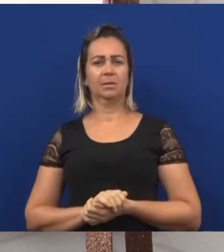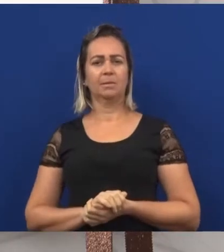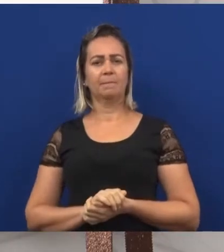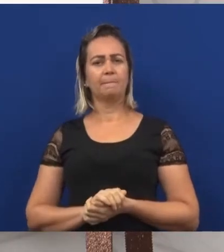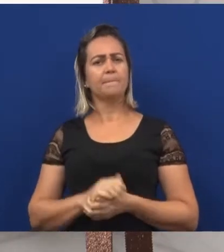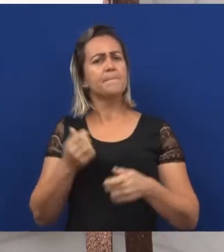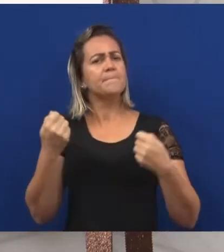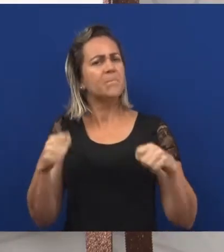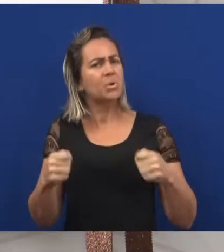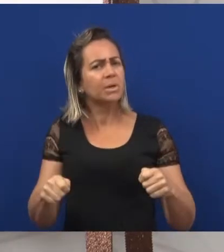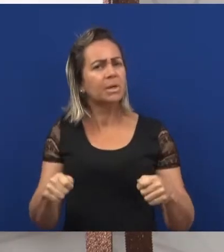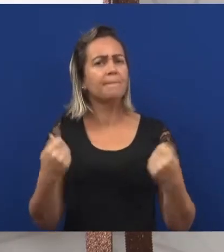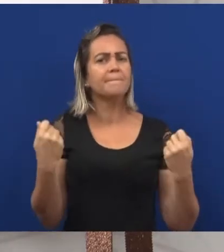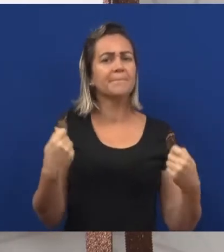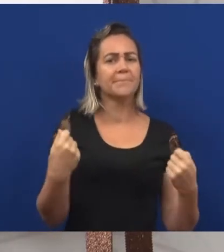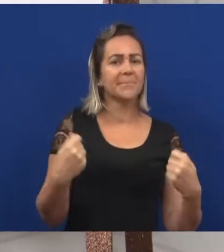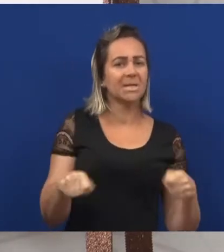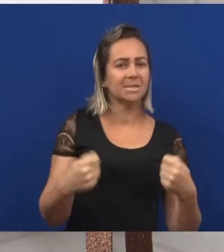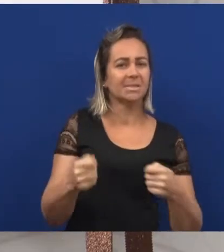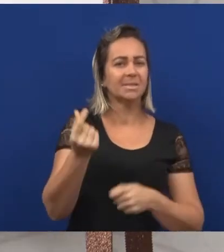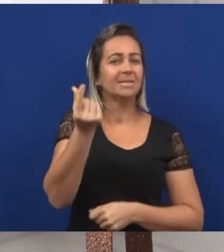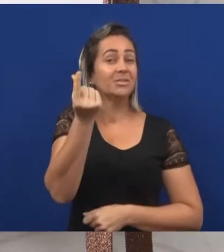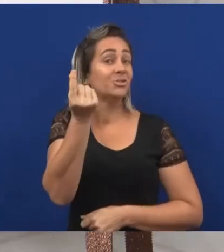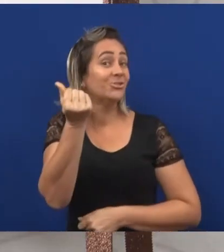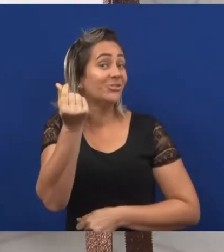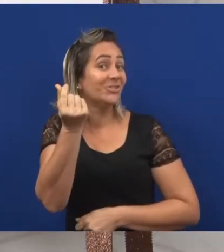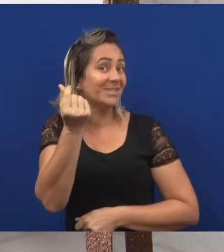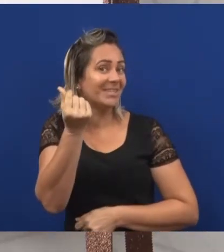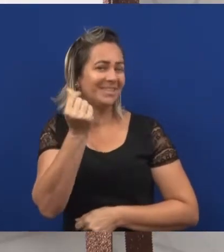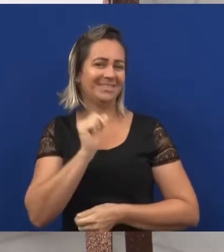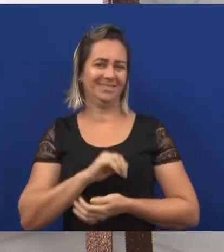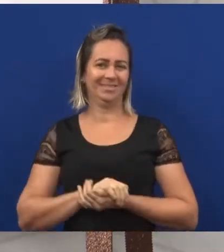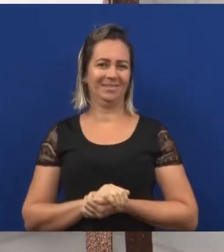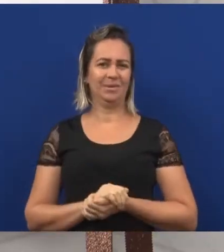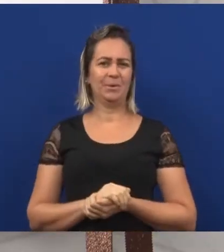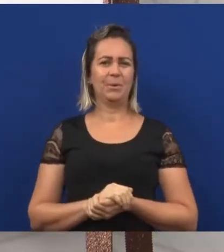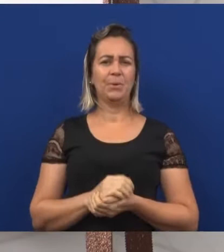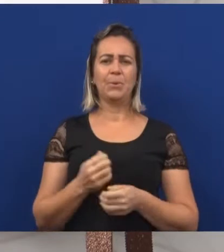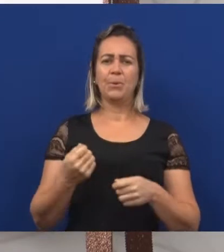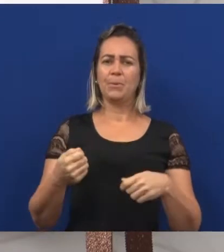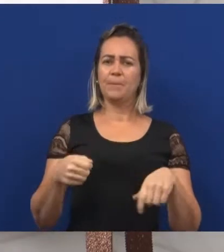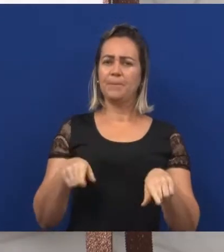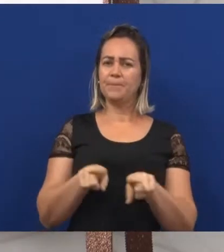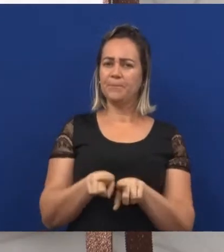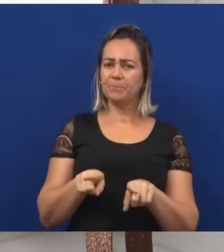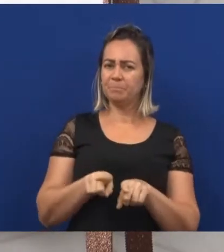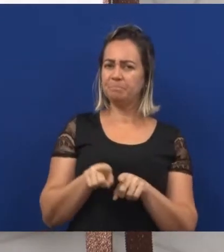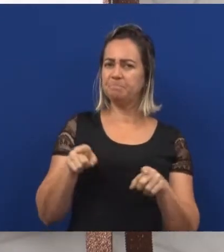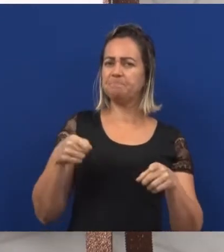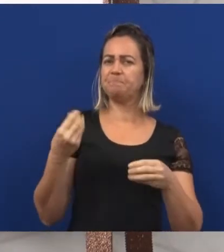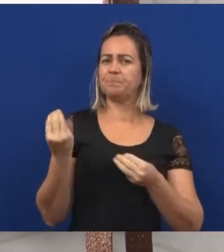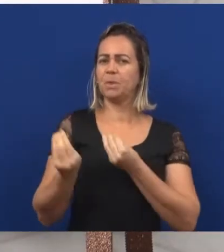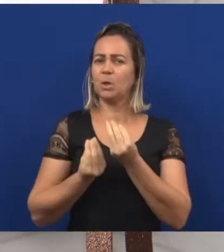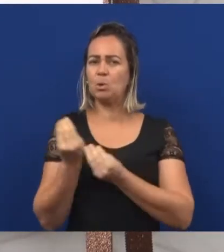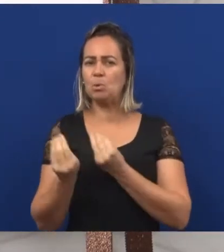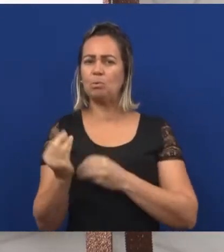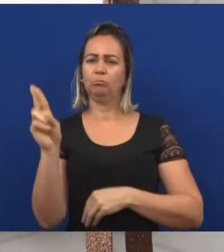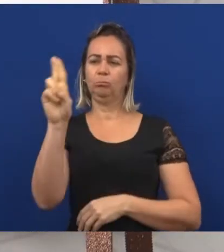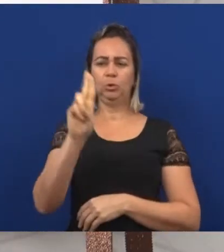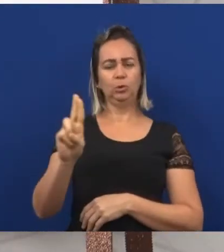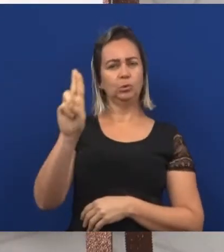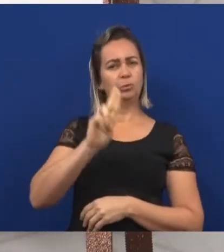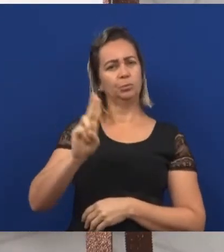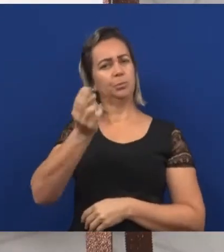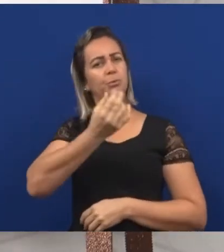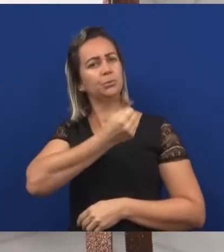preciso de dinheiro. Isso mesmo, dinheiro. Já usamos os números para